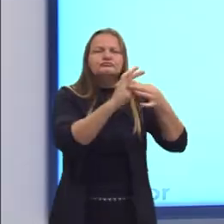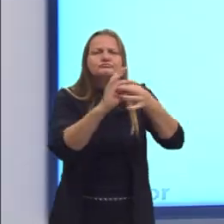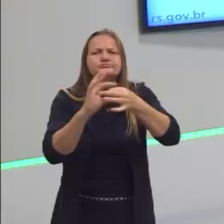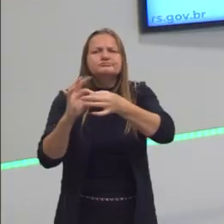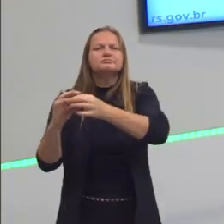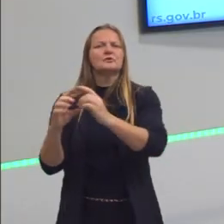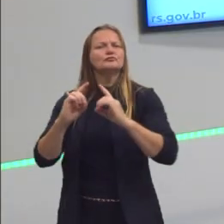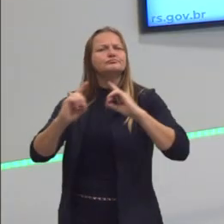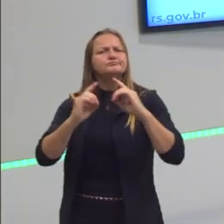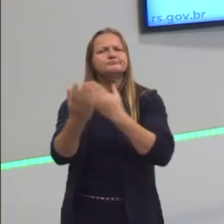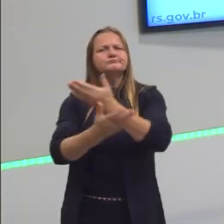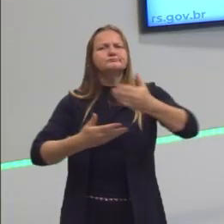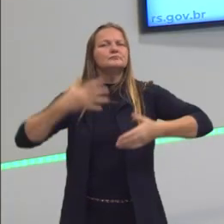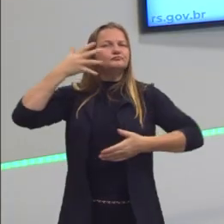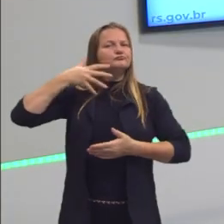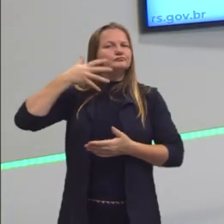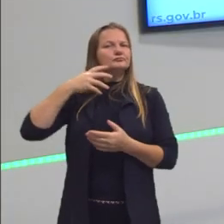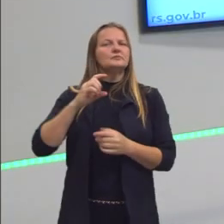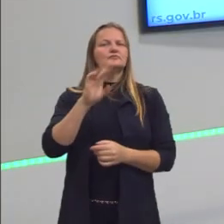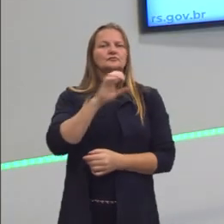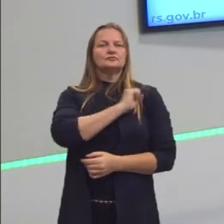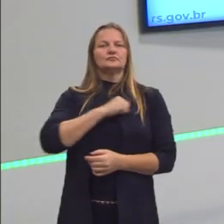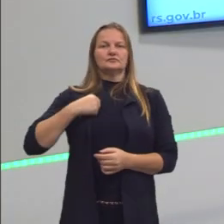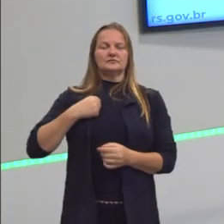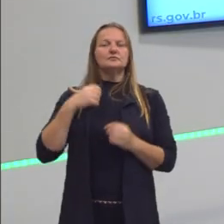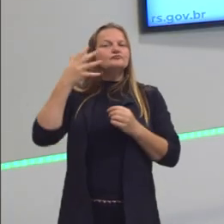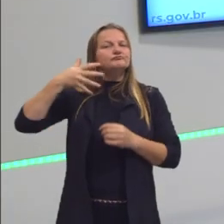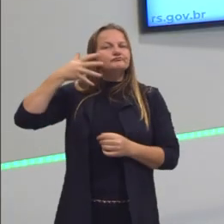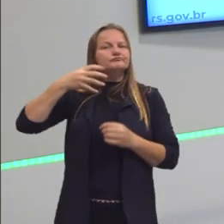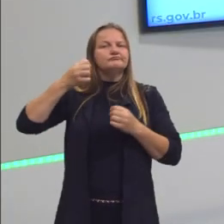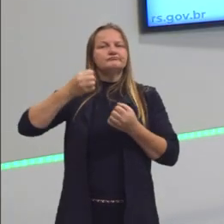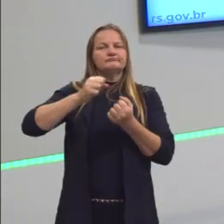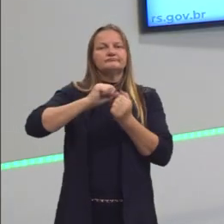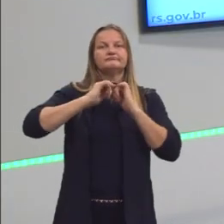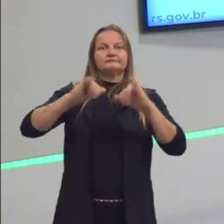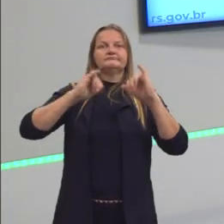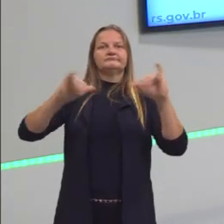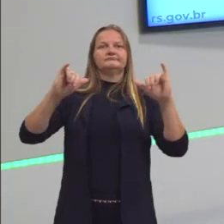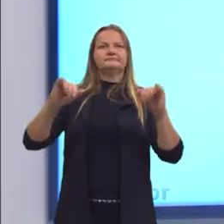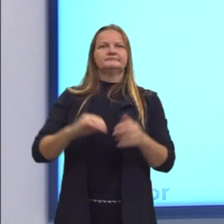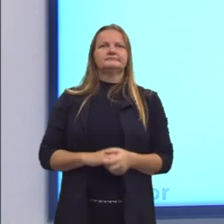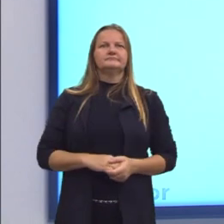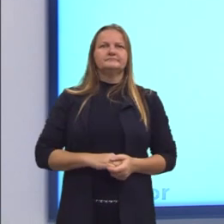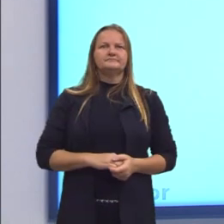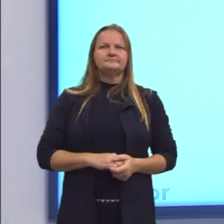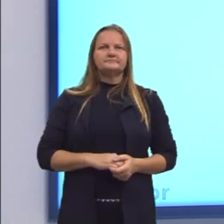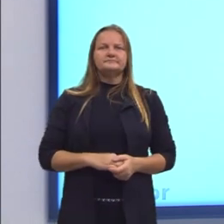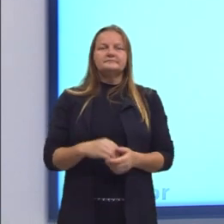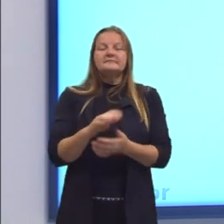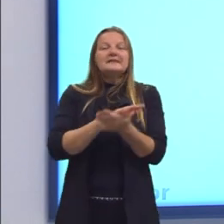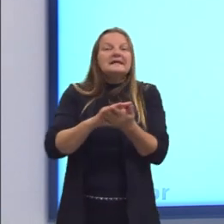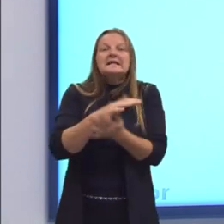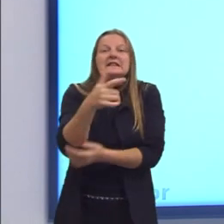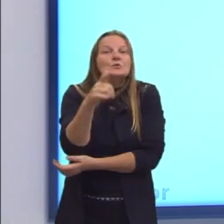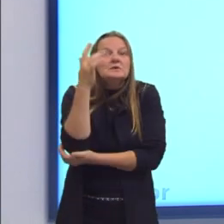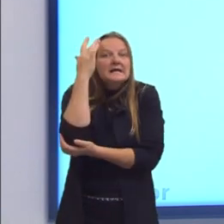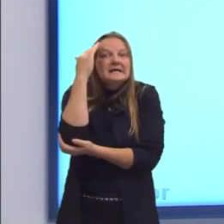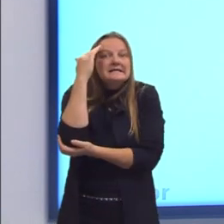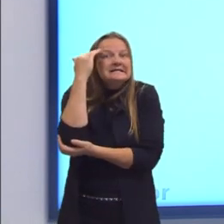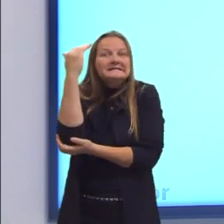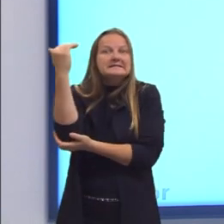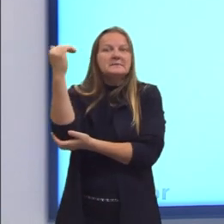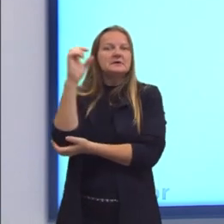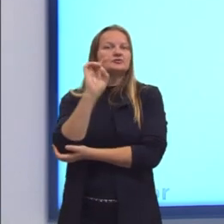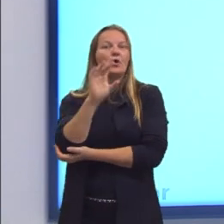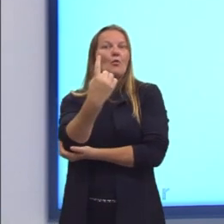discussão, a retórica que os sofistas pregavam. Olha o o Gorgias fala, não há saber universal. Então, se